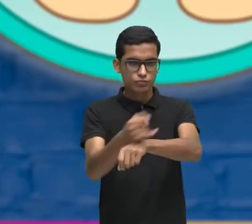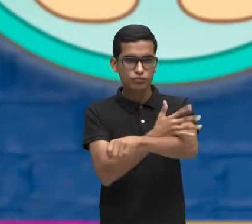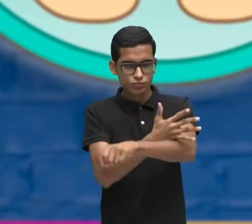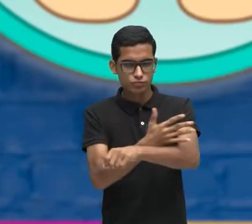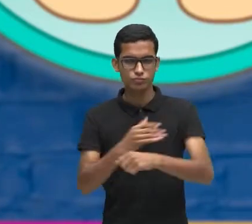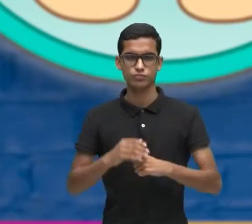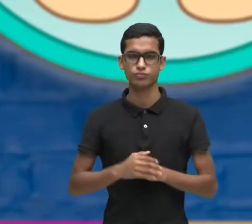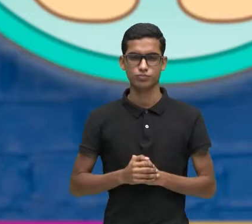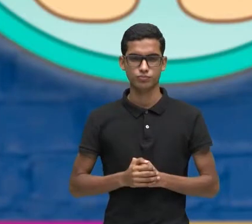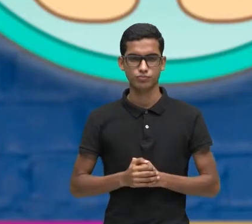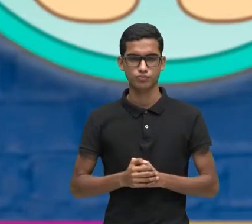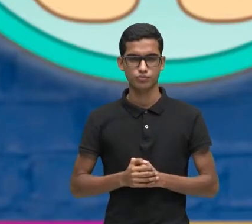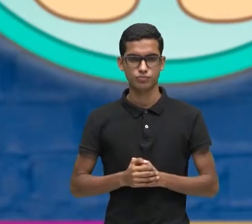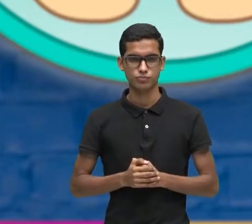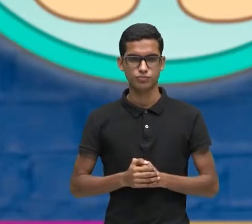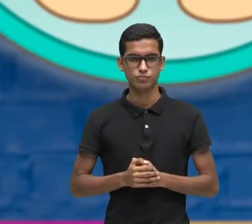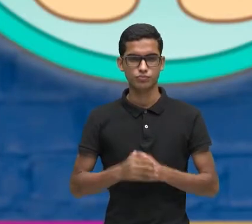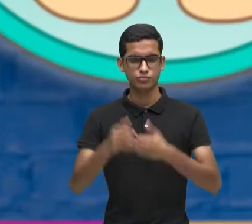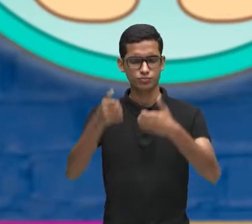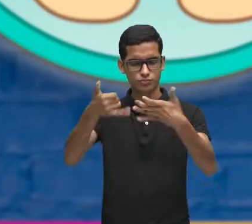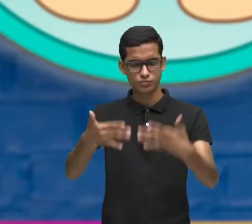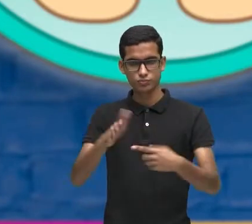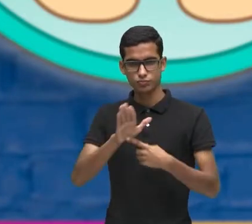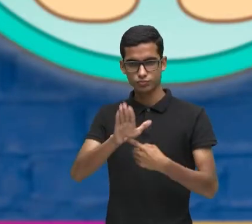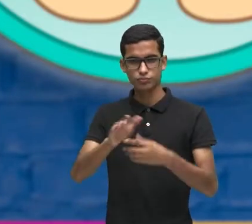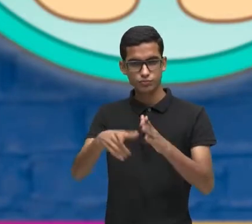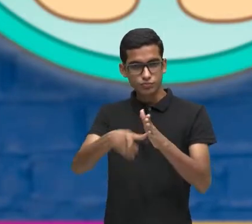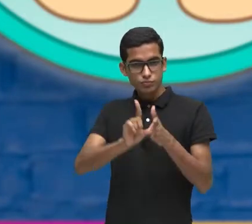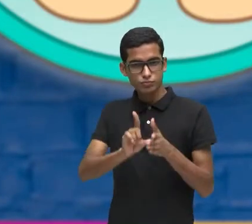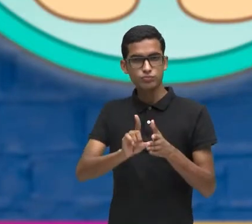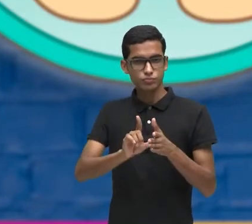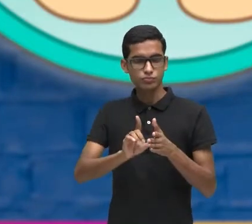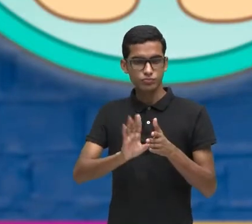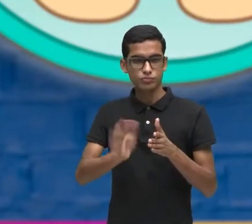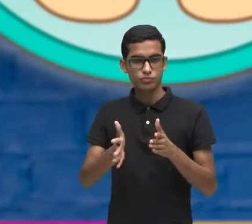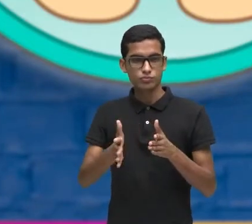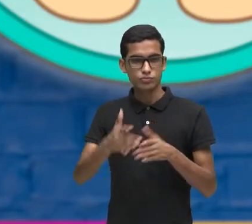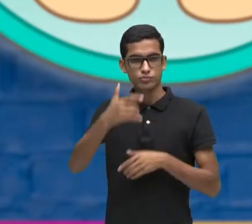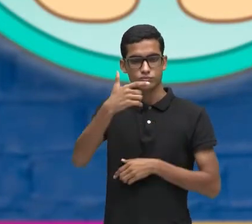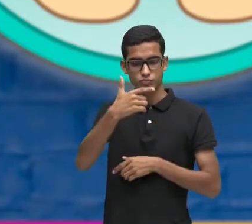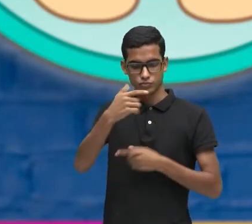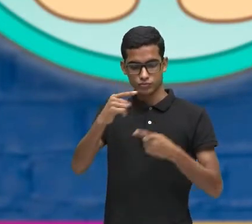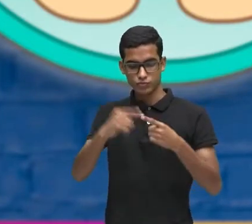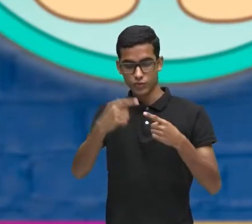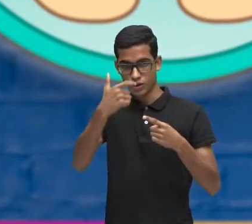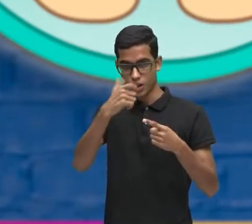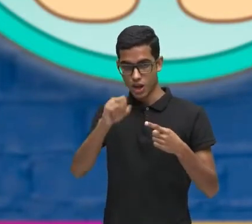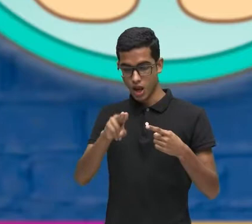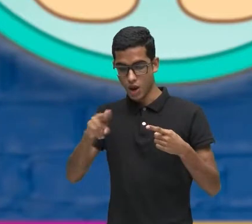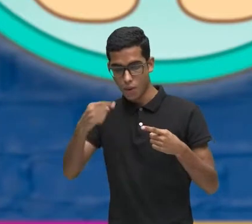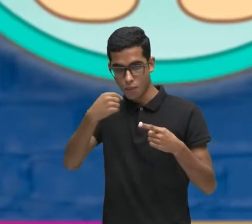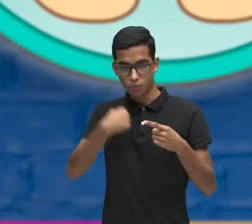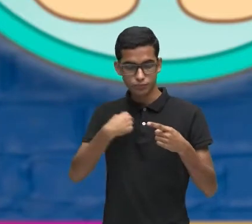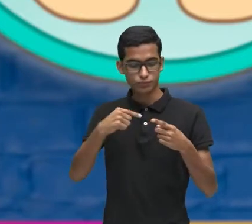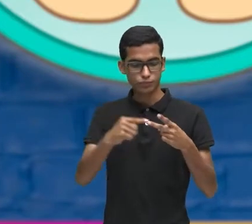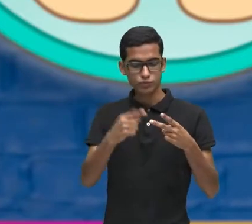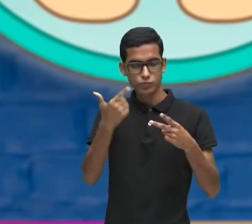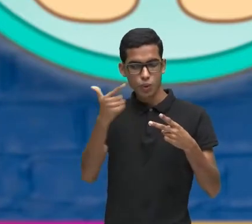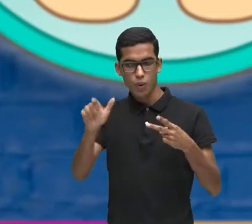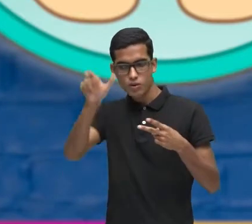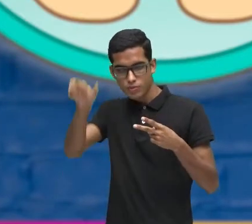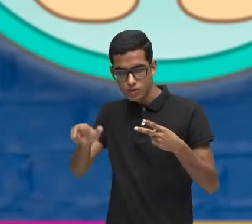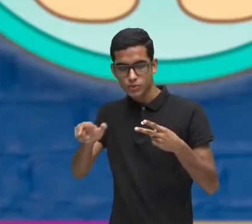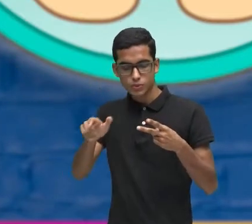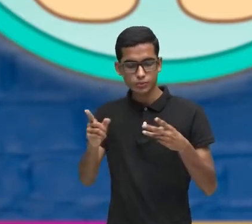o pilar que eu falei para vocês anteriormente, Que sou eu, o outro e nós. Então,